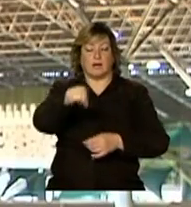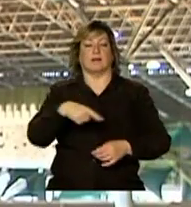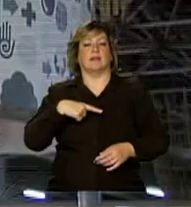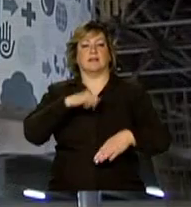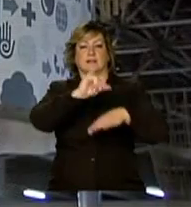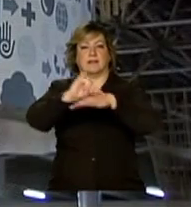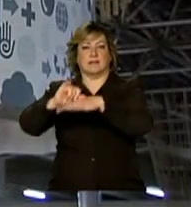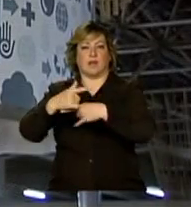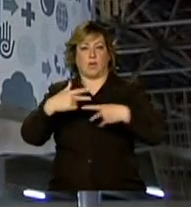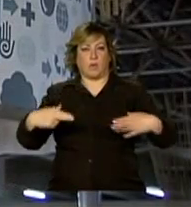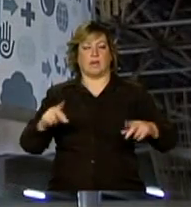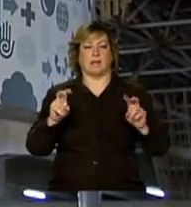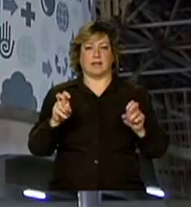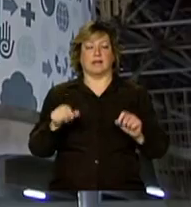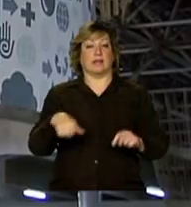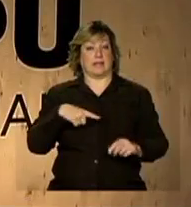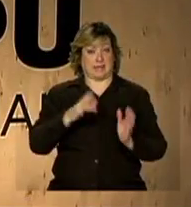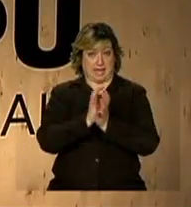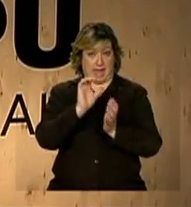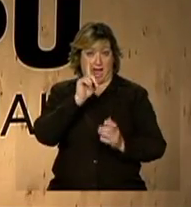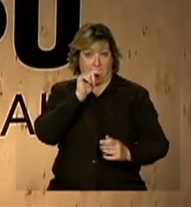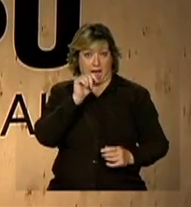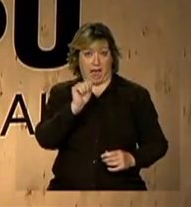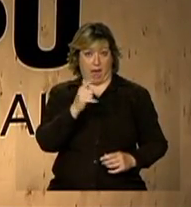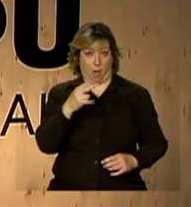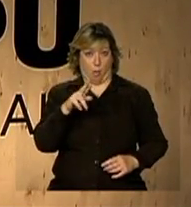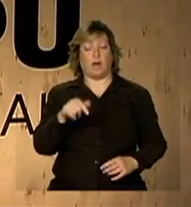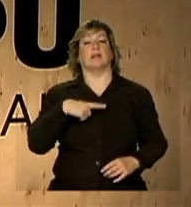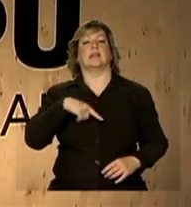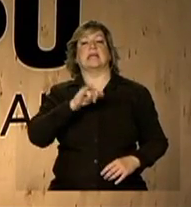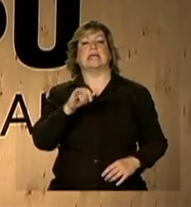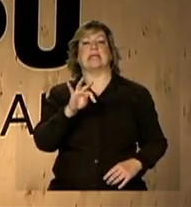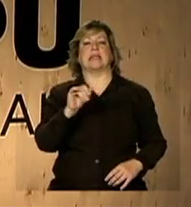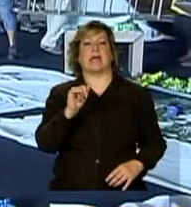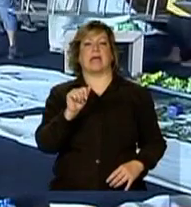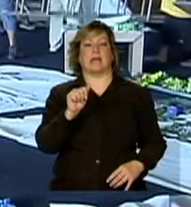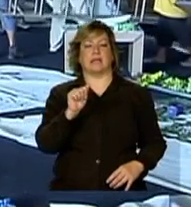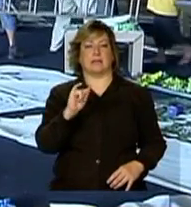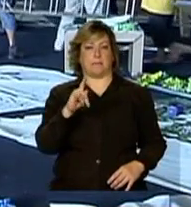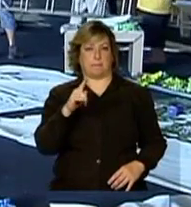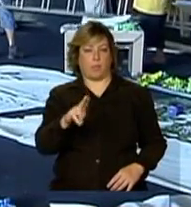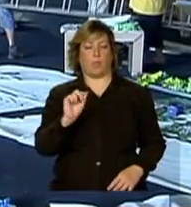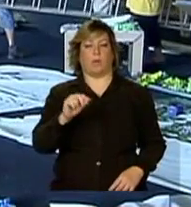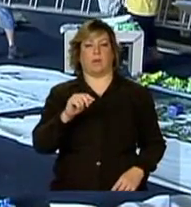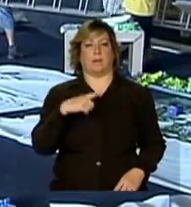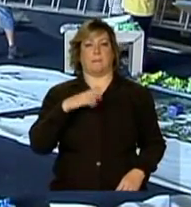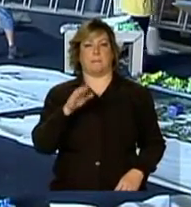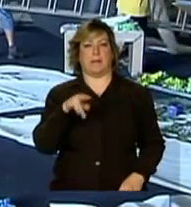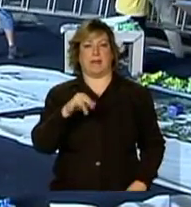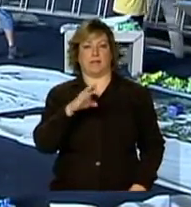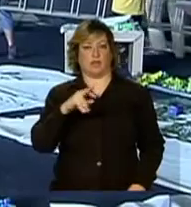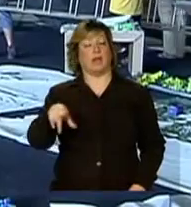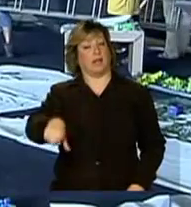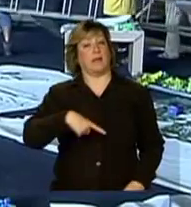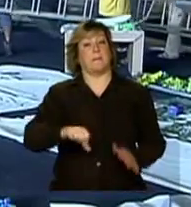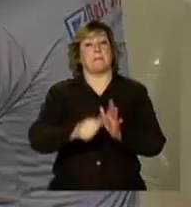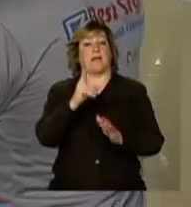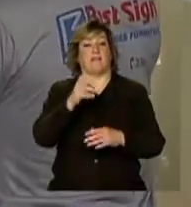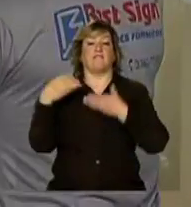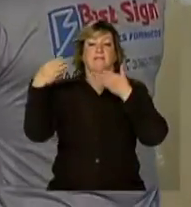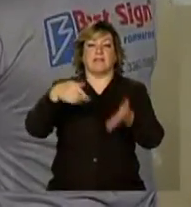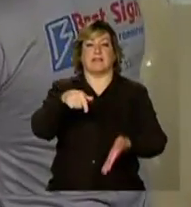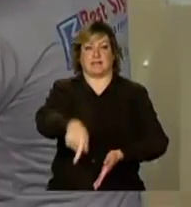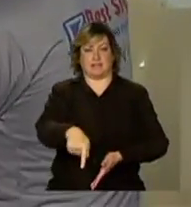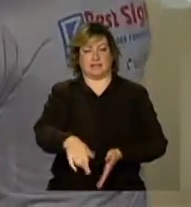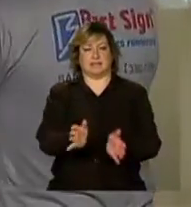dos estandes. Na sessão água, por exemplo, está o espaço da Itaipu Binacional. A empresa participa da semana pela primeira vez